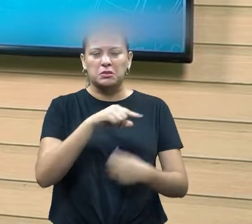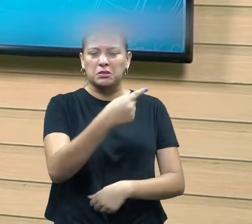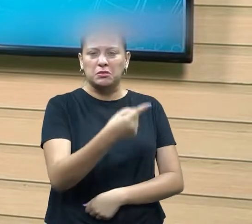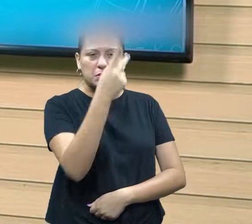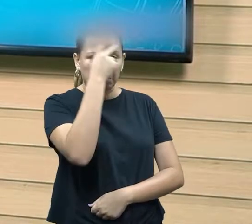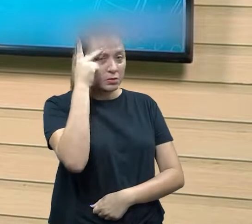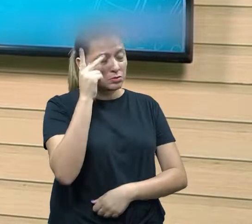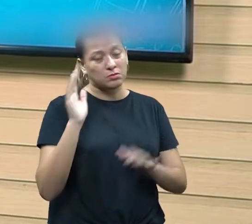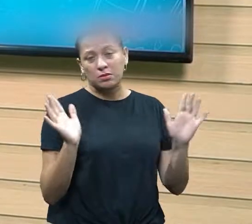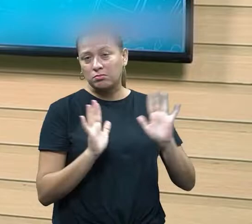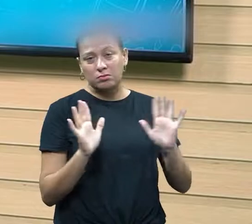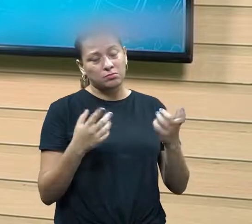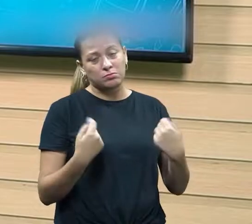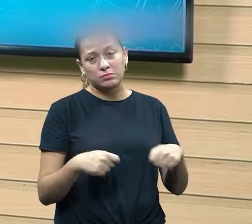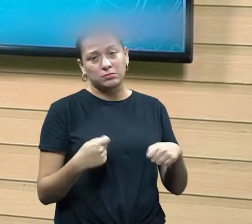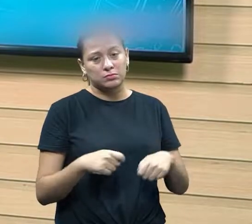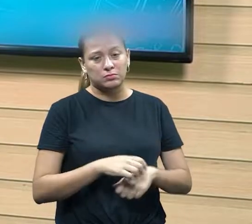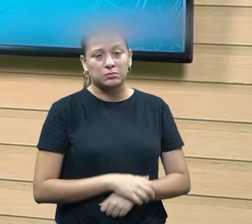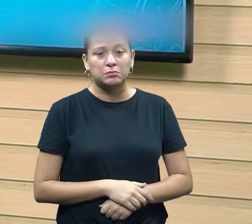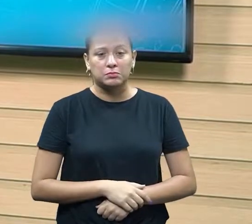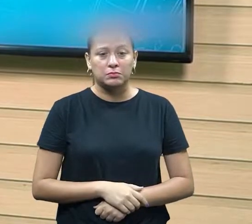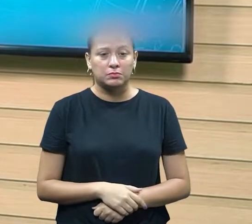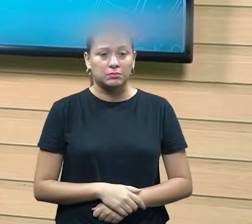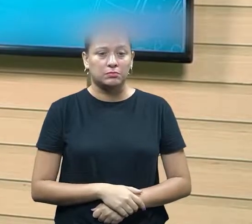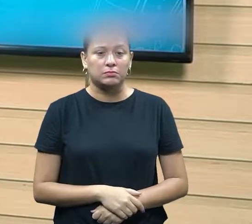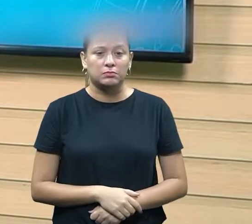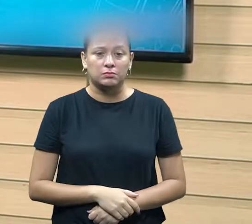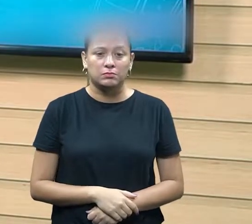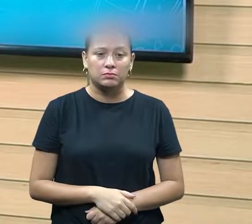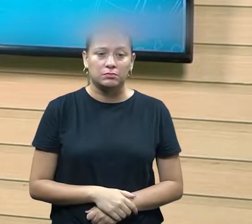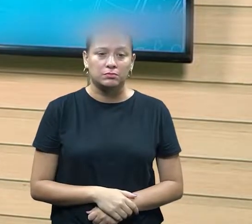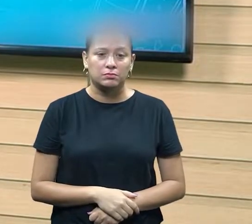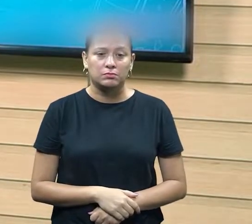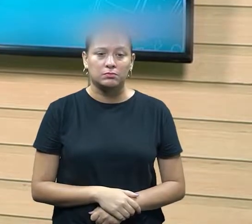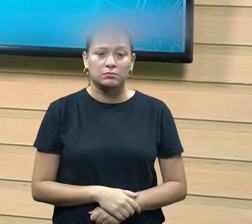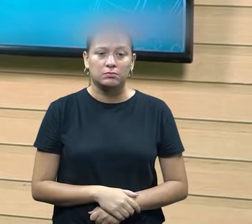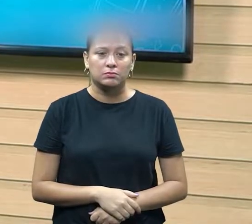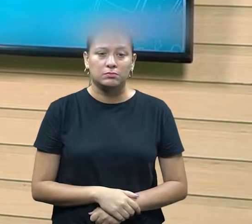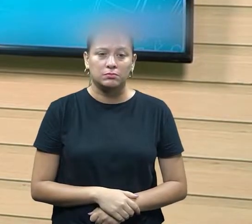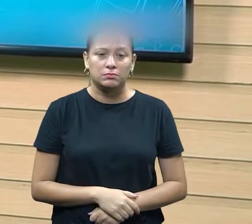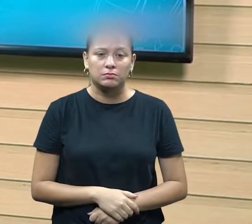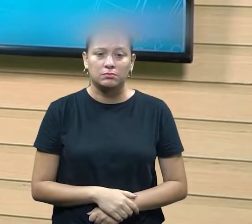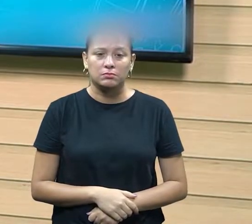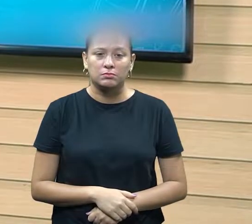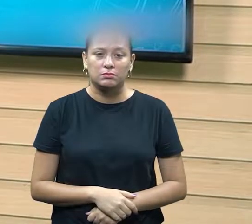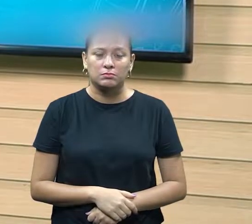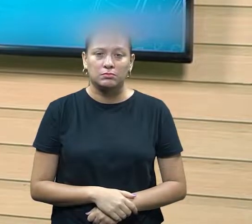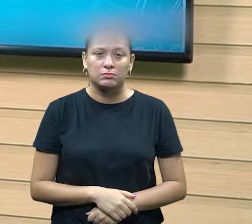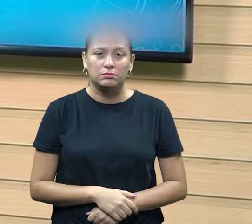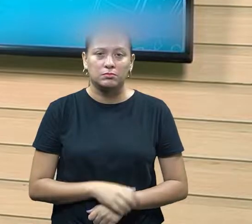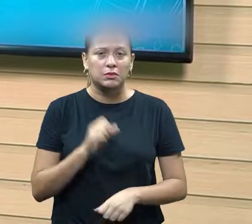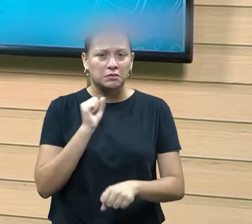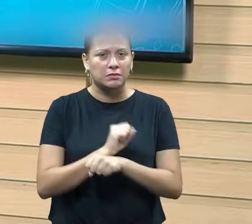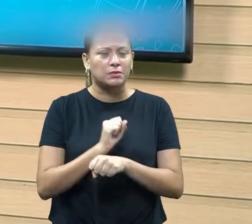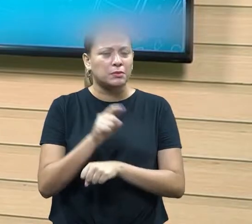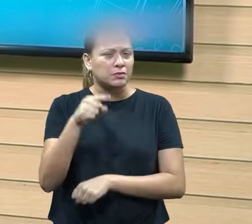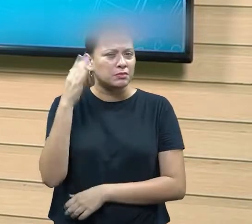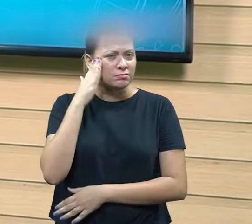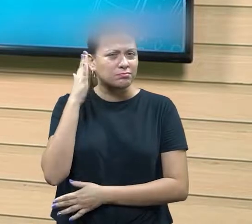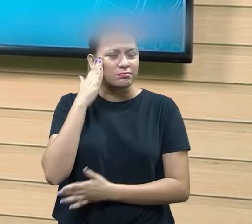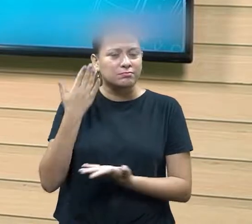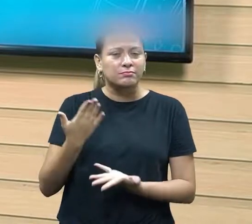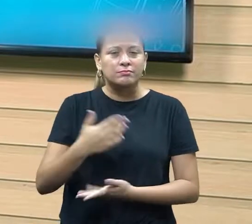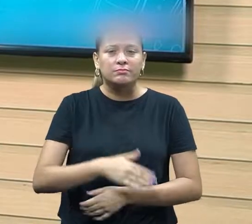outro acaba sendo eu para o outro espero que vocês estejam me compreendendo então é